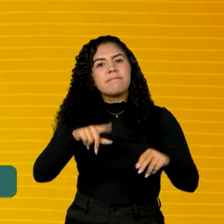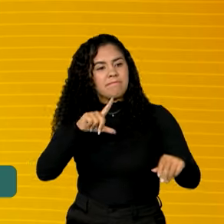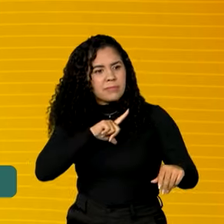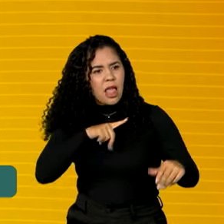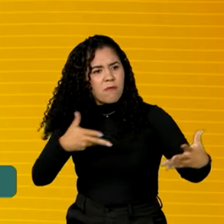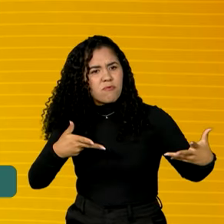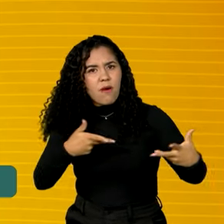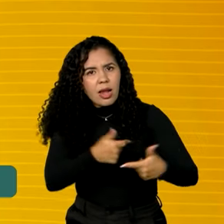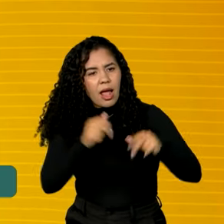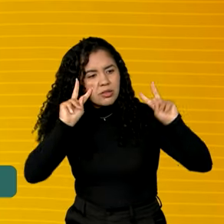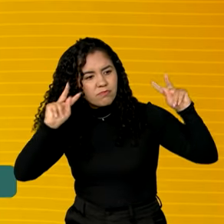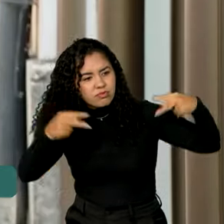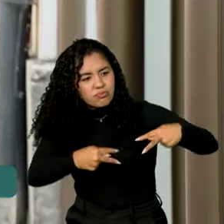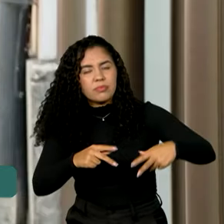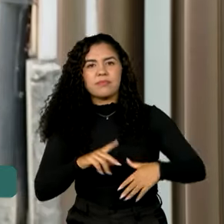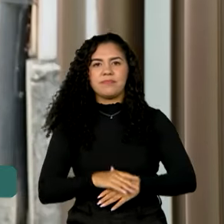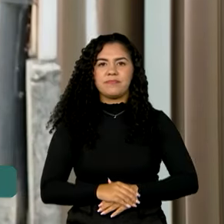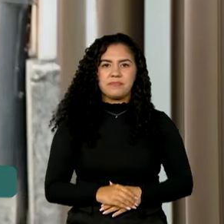em todo o mundo.